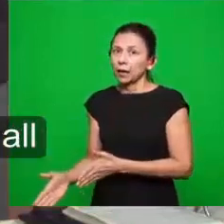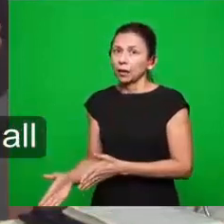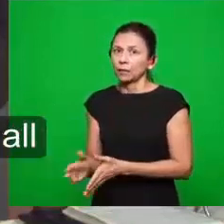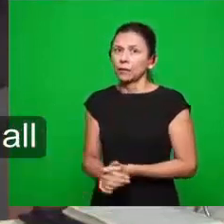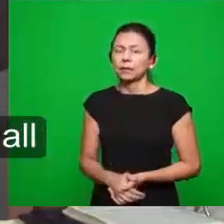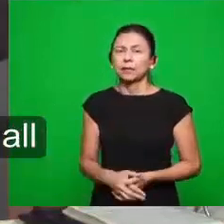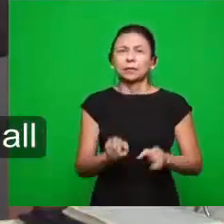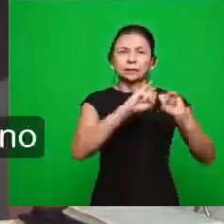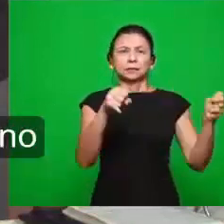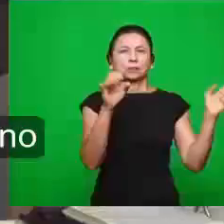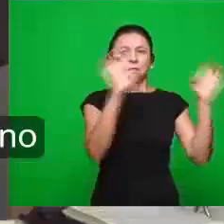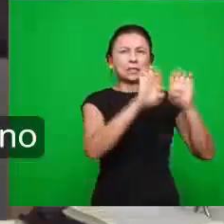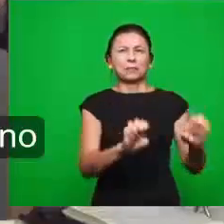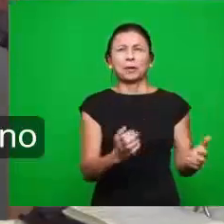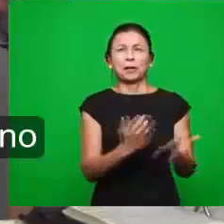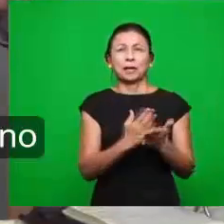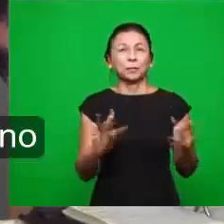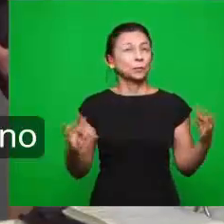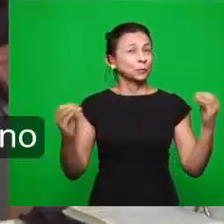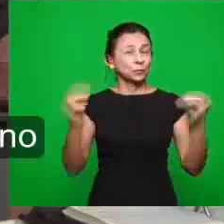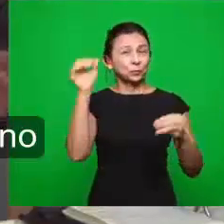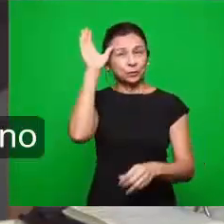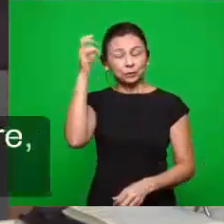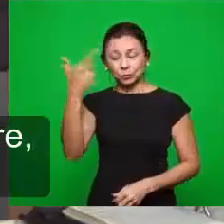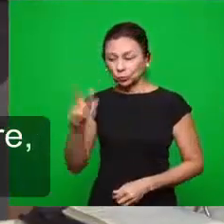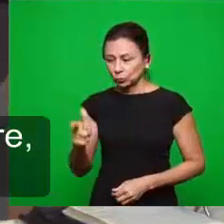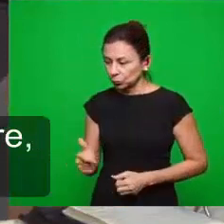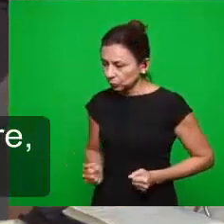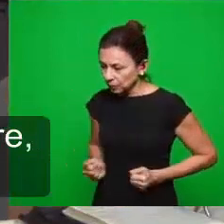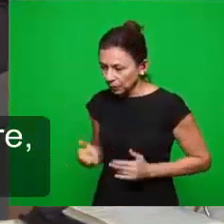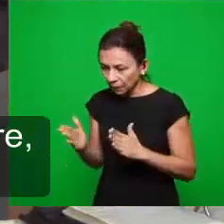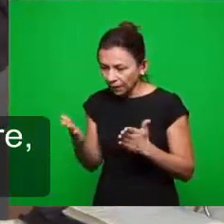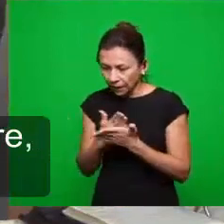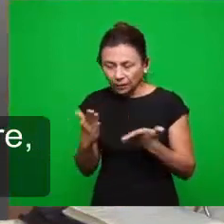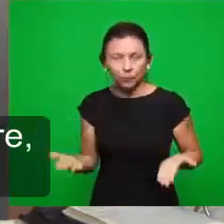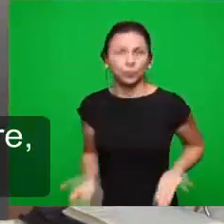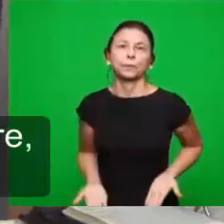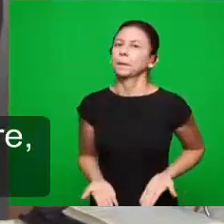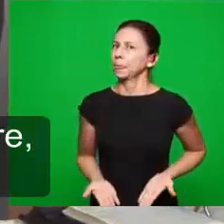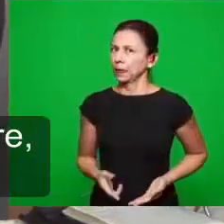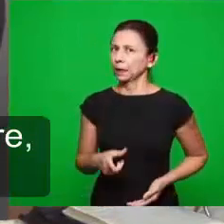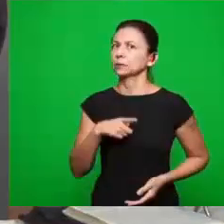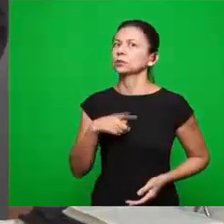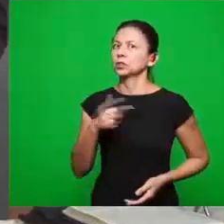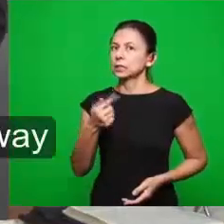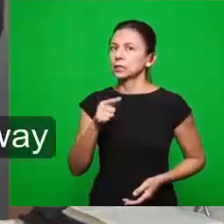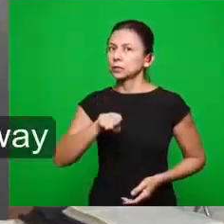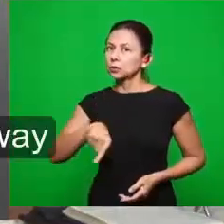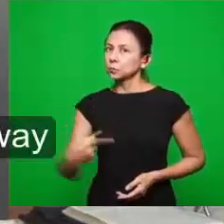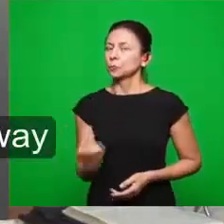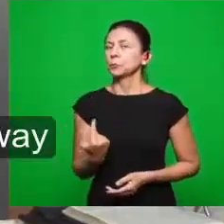pensava, acabou tudo, foi tudo absorvido, não existem mais os fiéis, não, existiam os fiéis sim, estavam ali, eram sete mil,